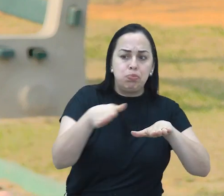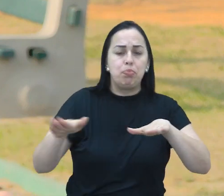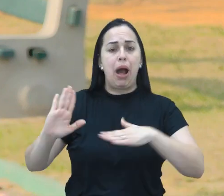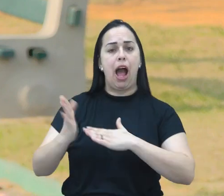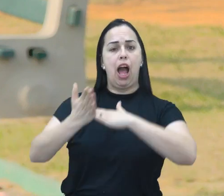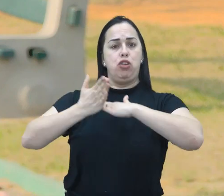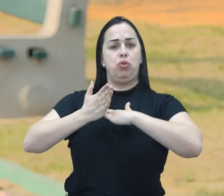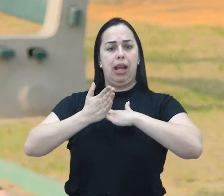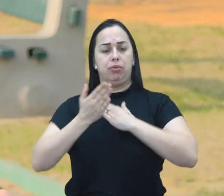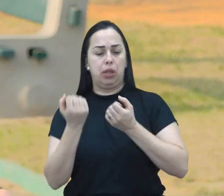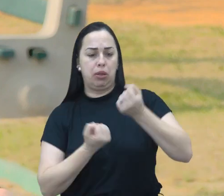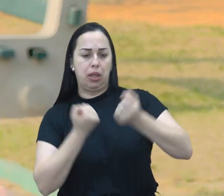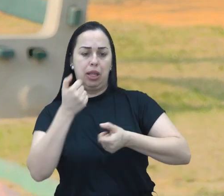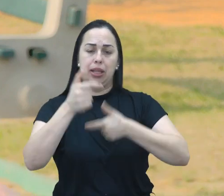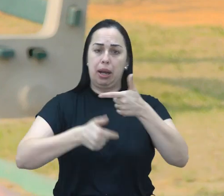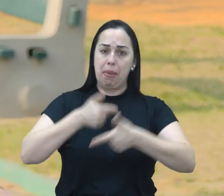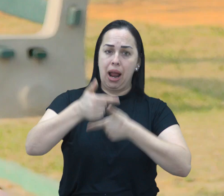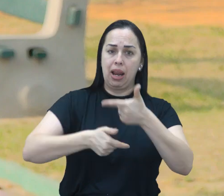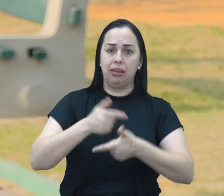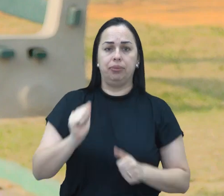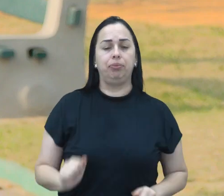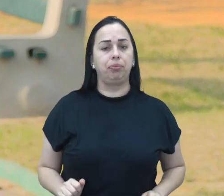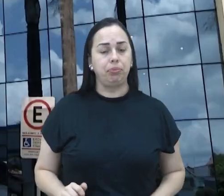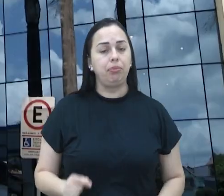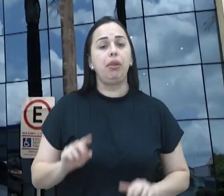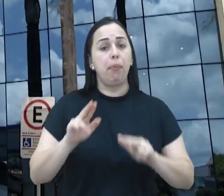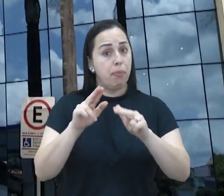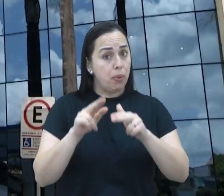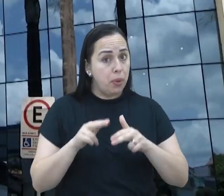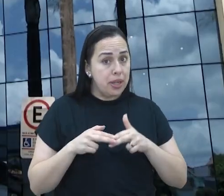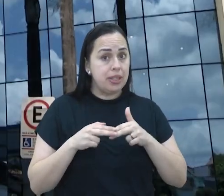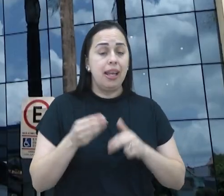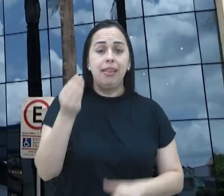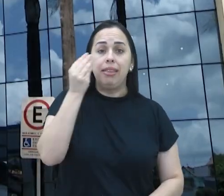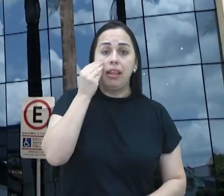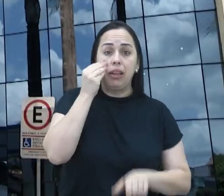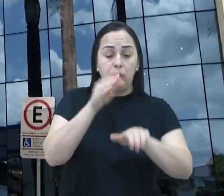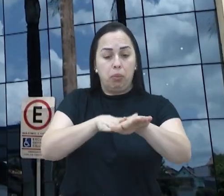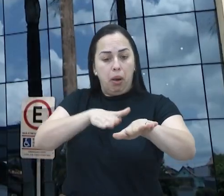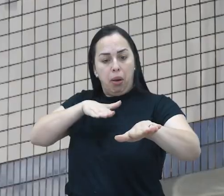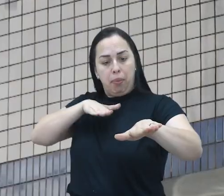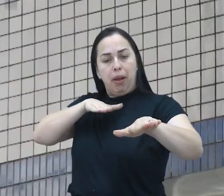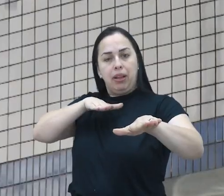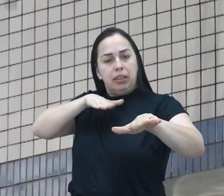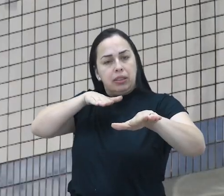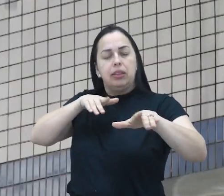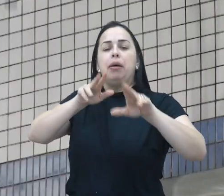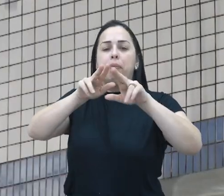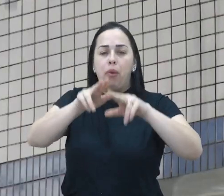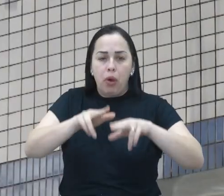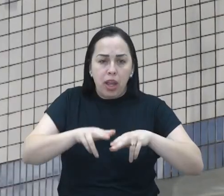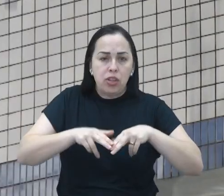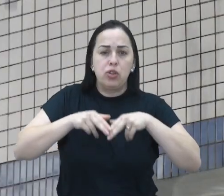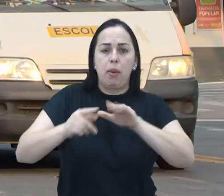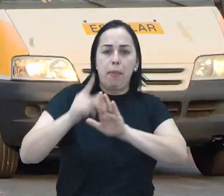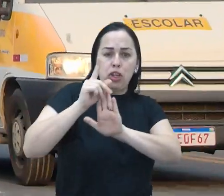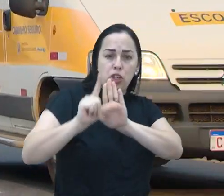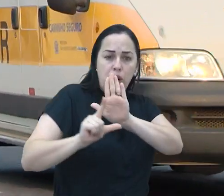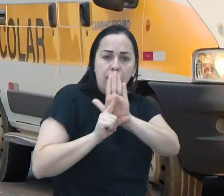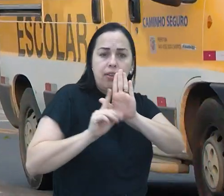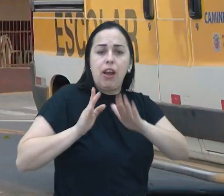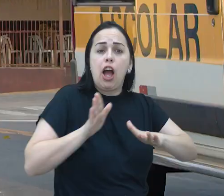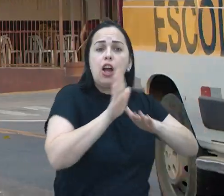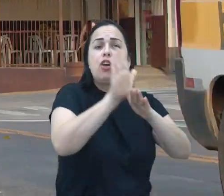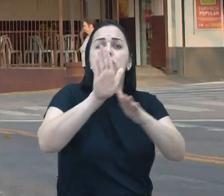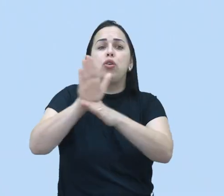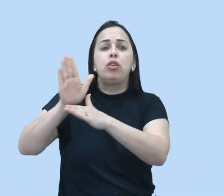facilitar a nossa vida e a vida do passageiro também. Pensando em solucionar esses problemas, a Câmara aprovou um projeto que